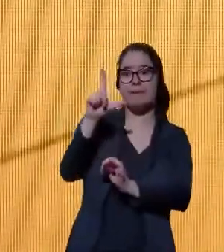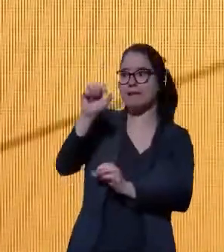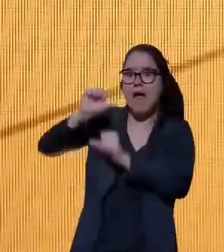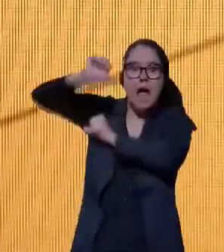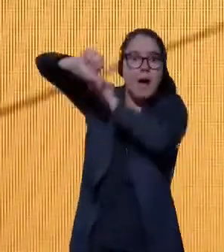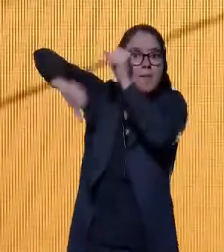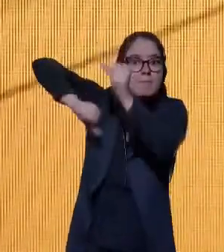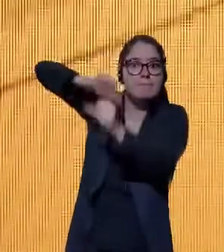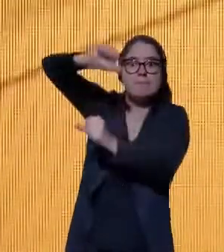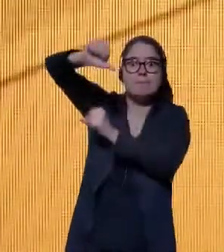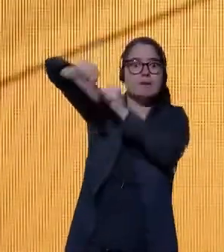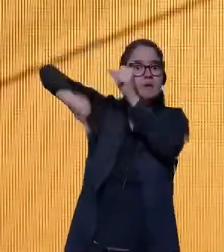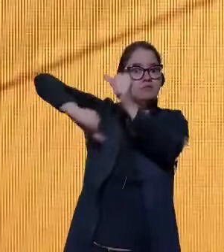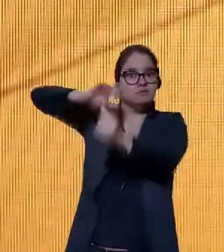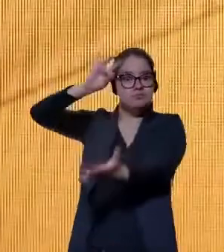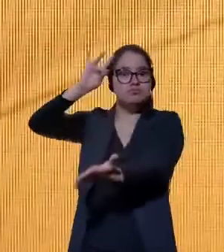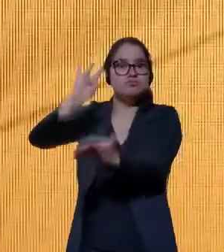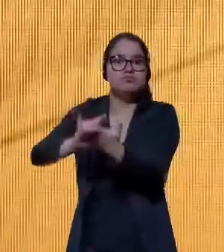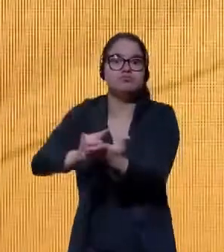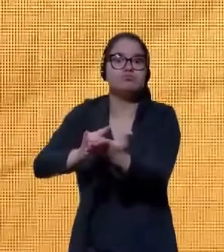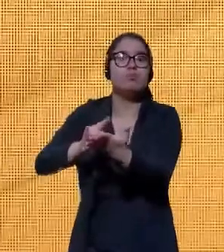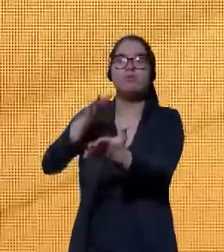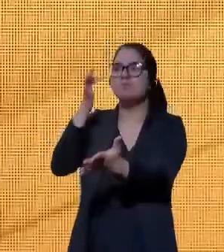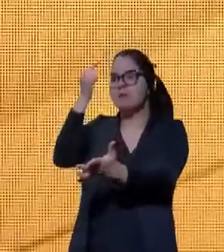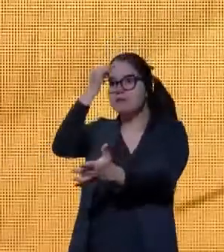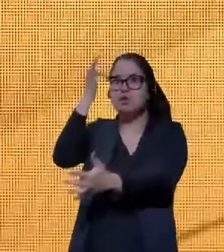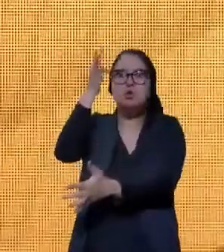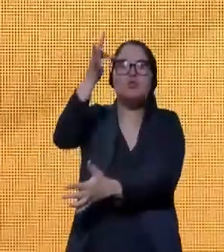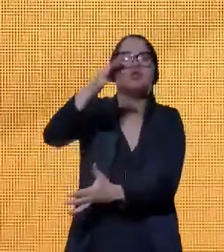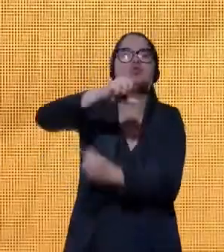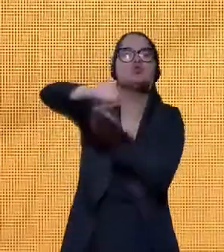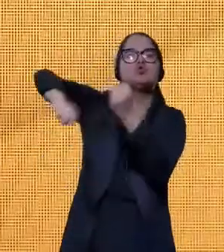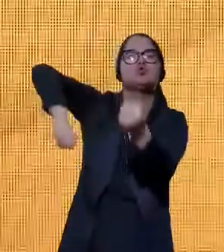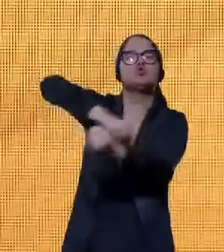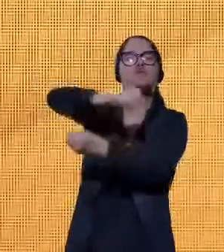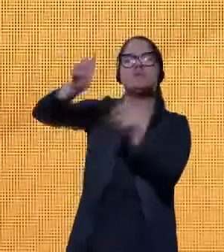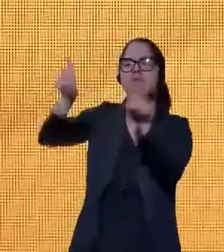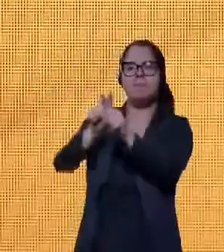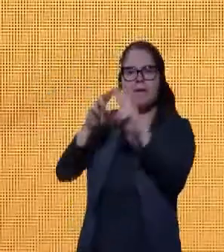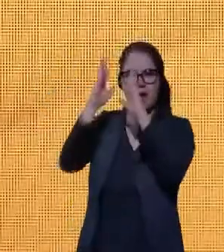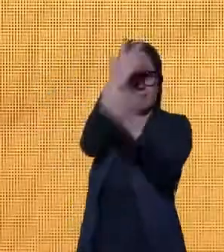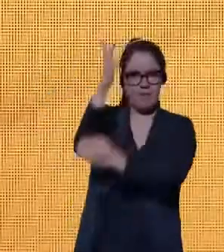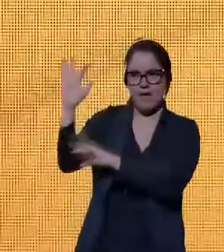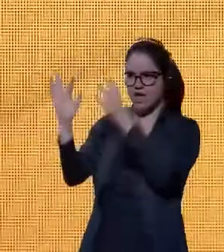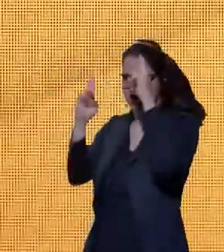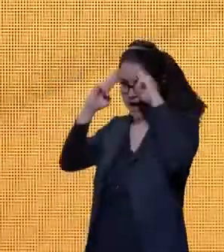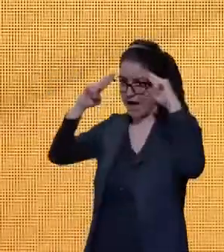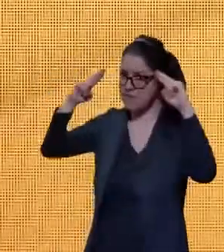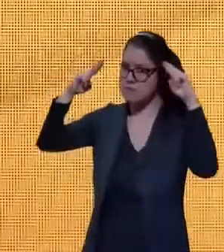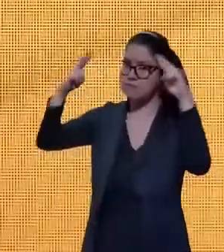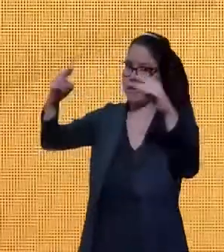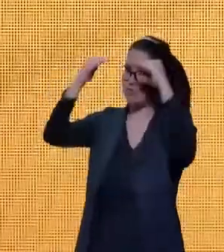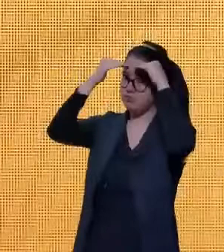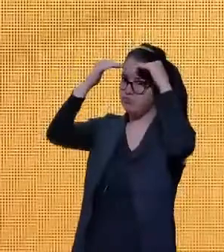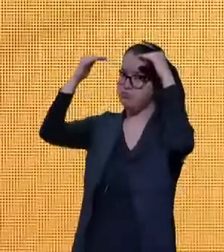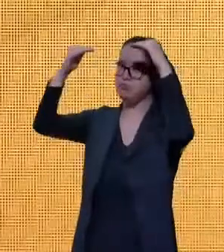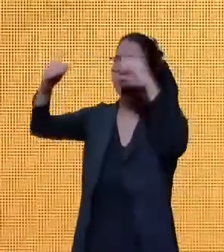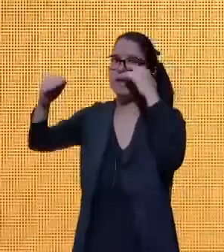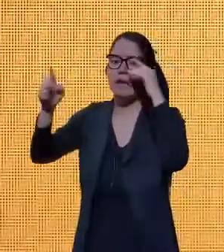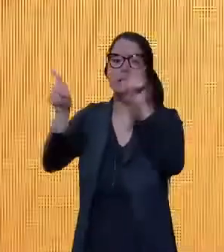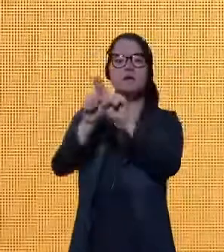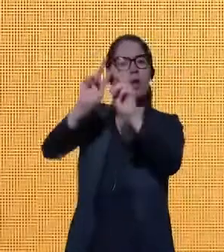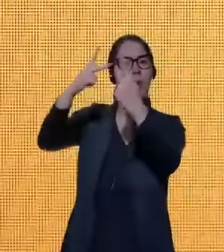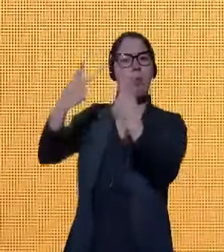resultados para o futuro sustentável e com respeito ao meio ambiente, acima de tudo, ao ser